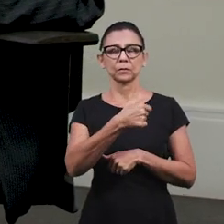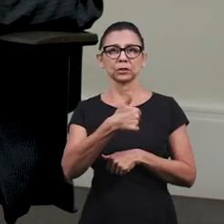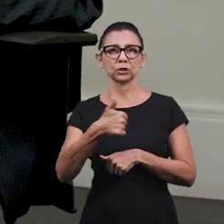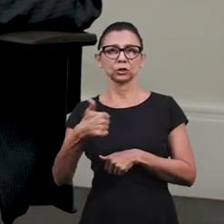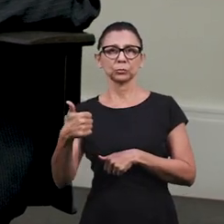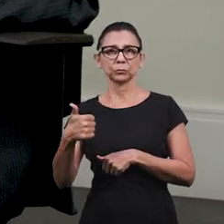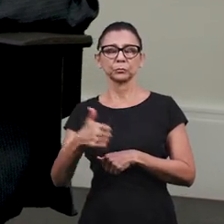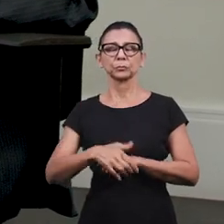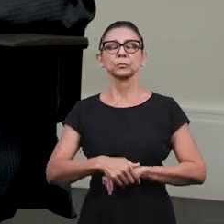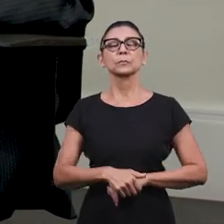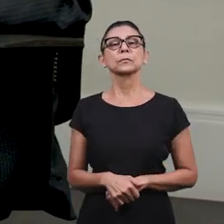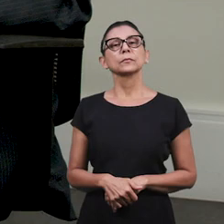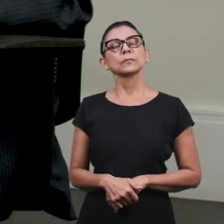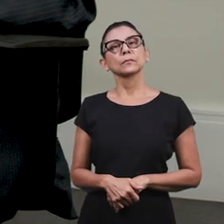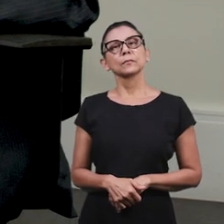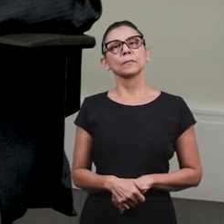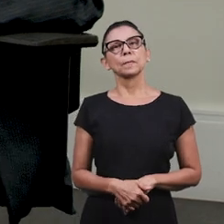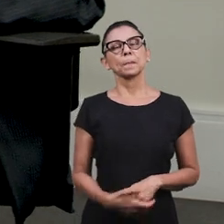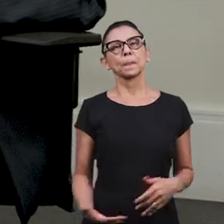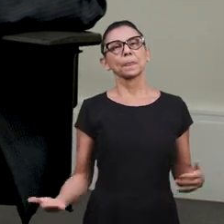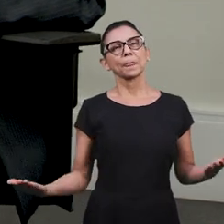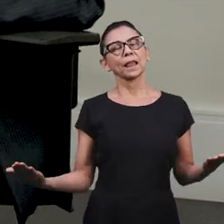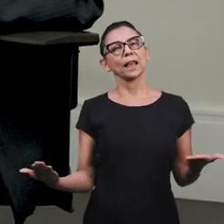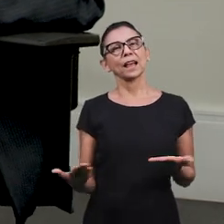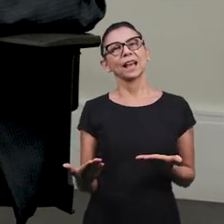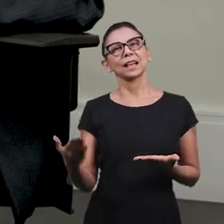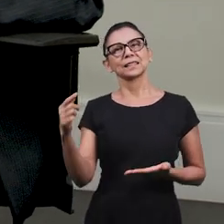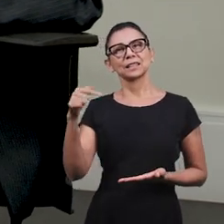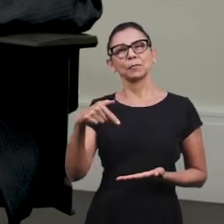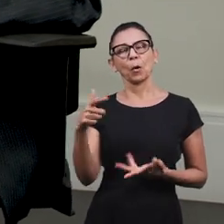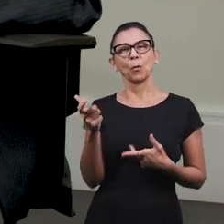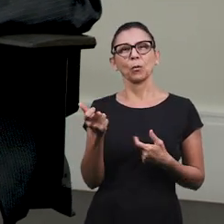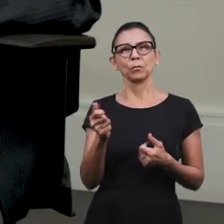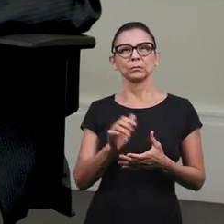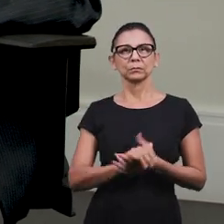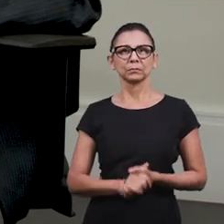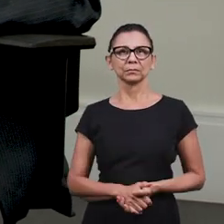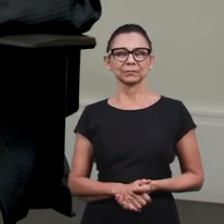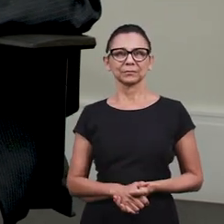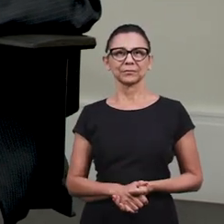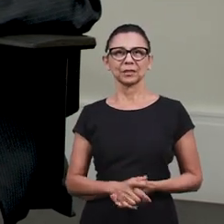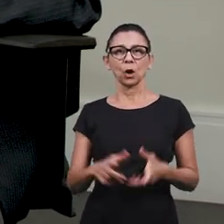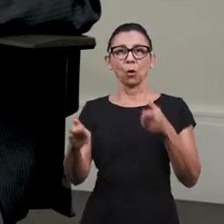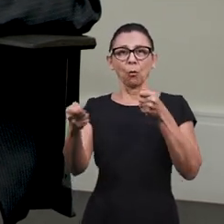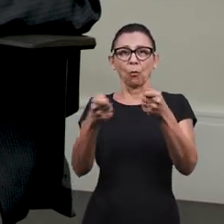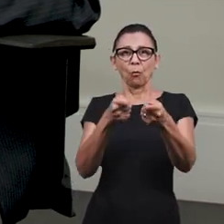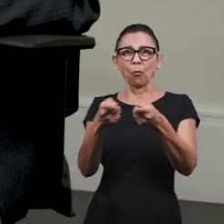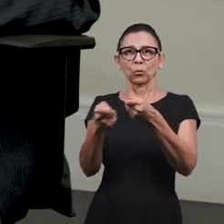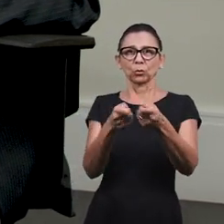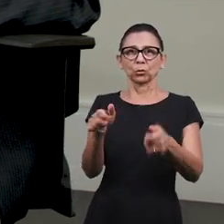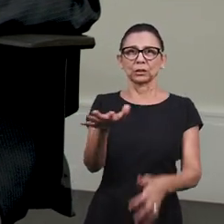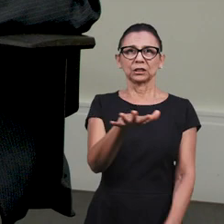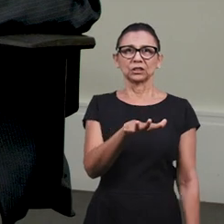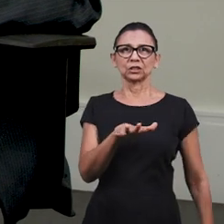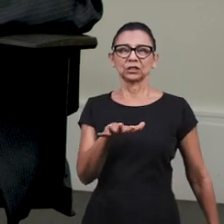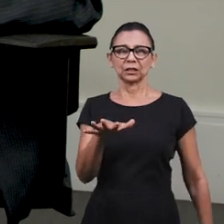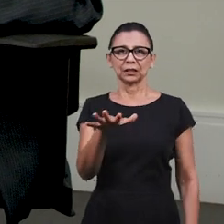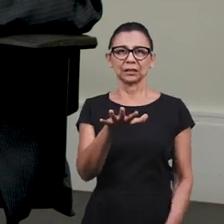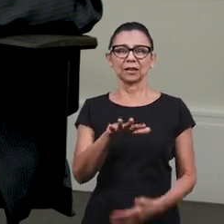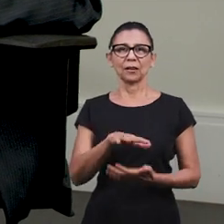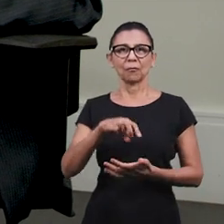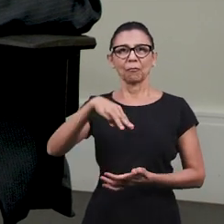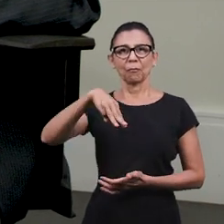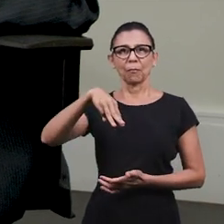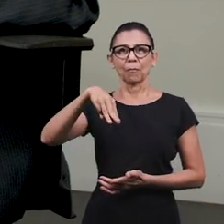E a nossa transmissão nós estamos fazendo aqui do nosso Controle Mestre, o local aqui na